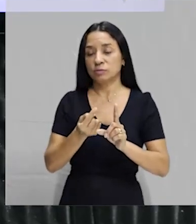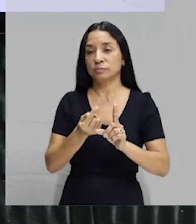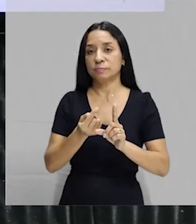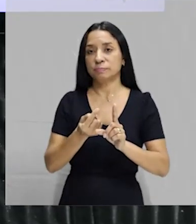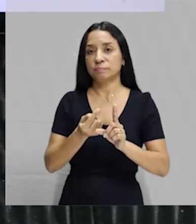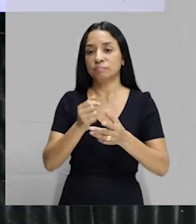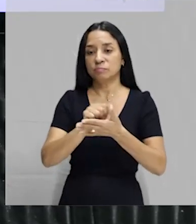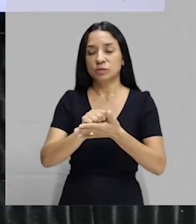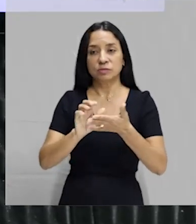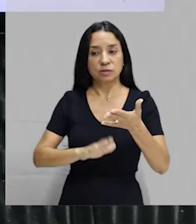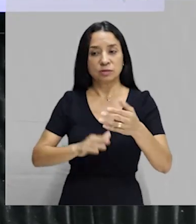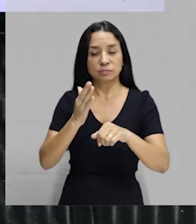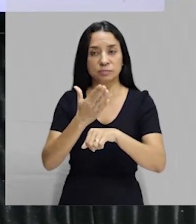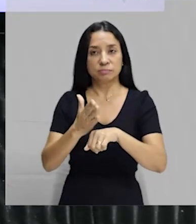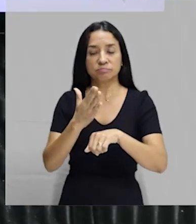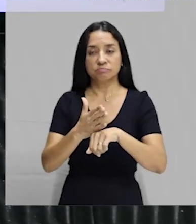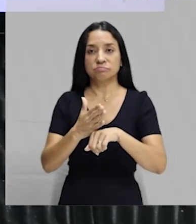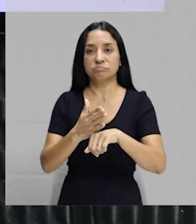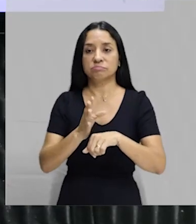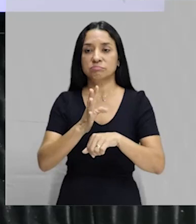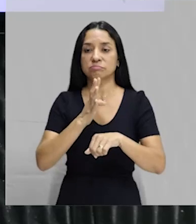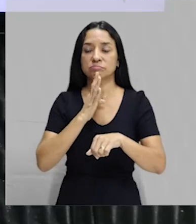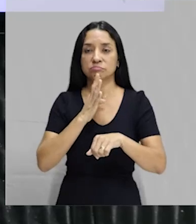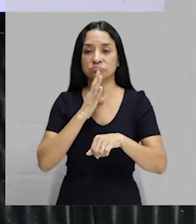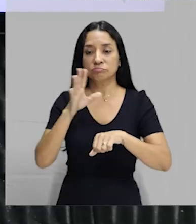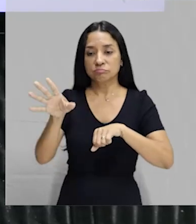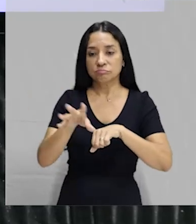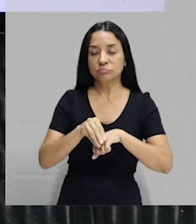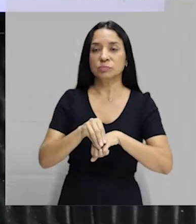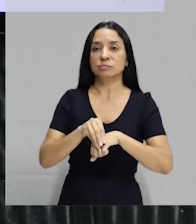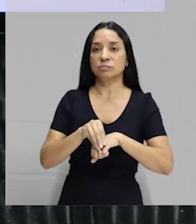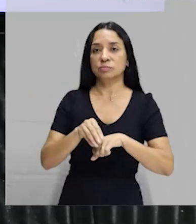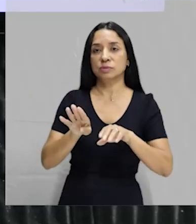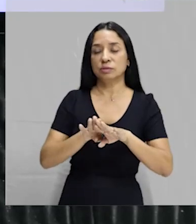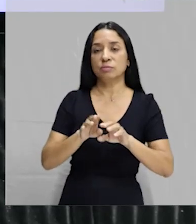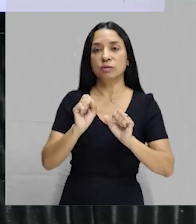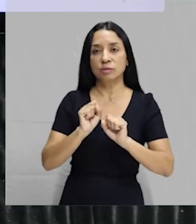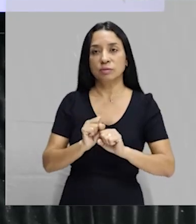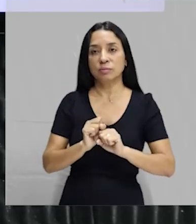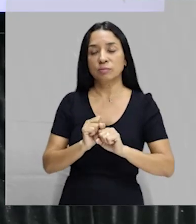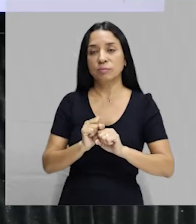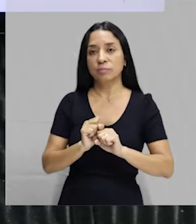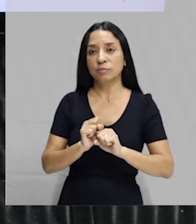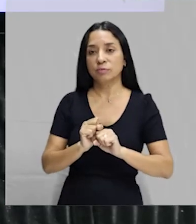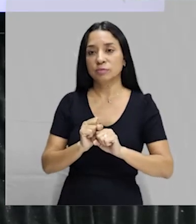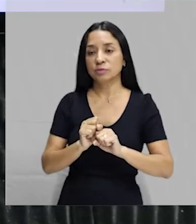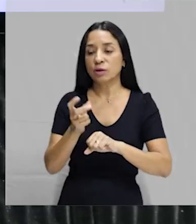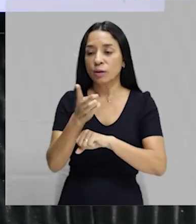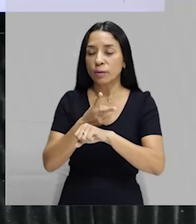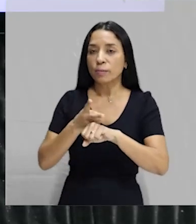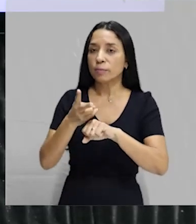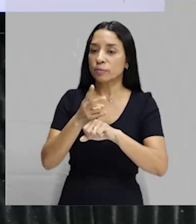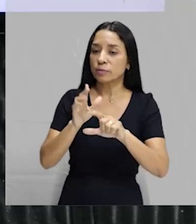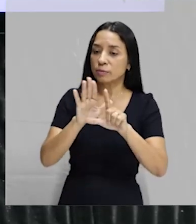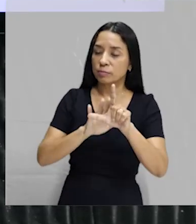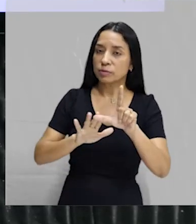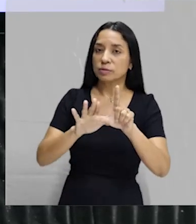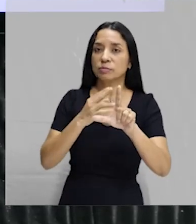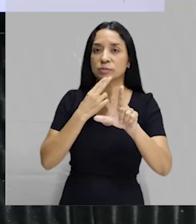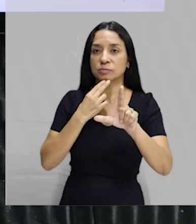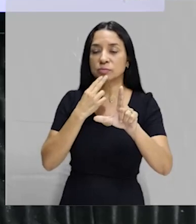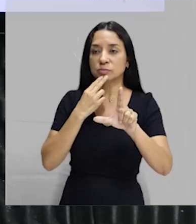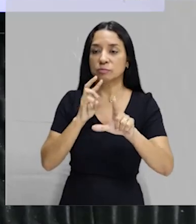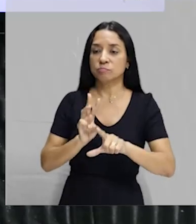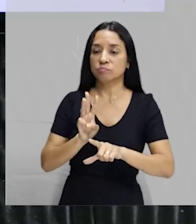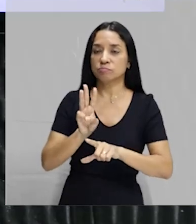colocar em prática esses conhecimentos, você também pode colocar no Google Plataforma Gonçalves Dias Portal do